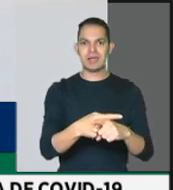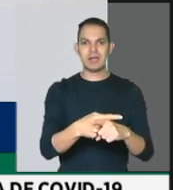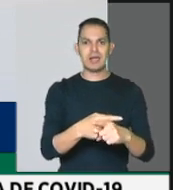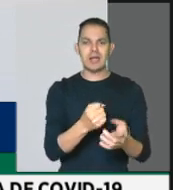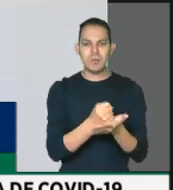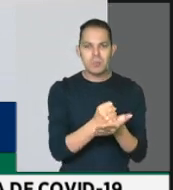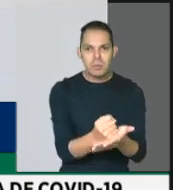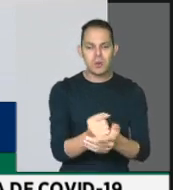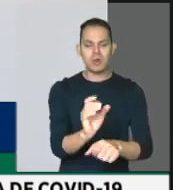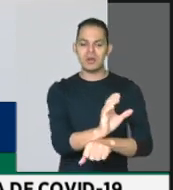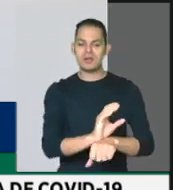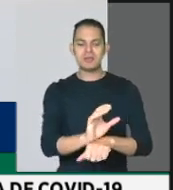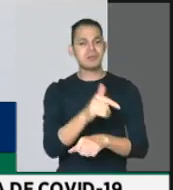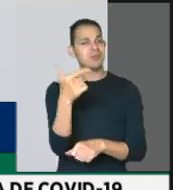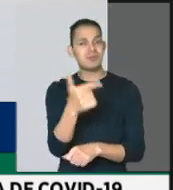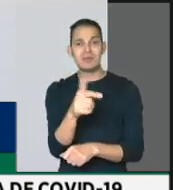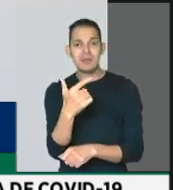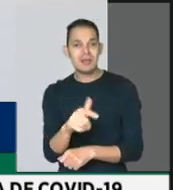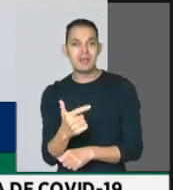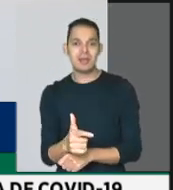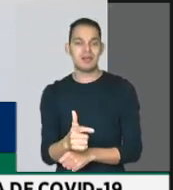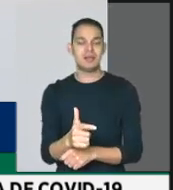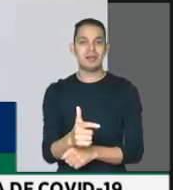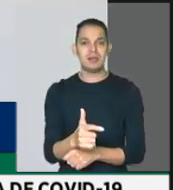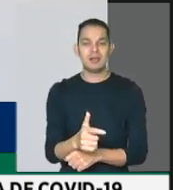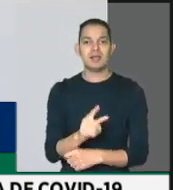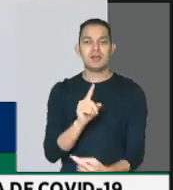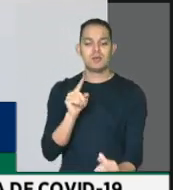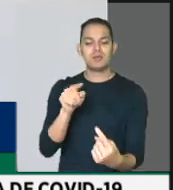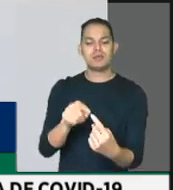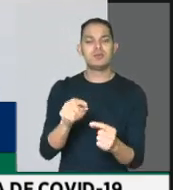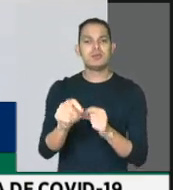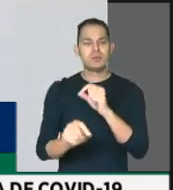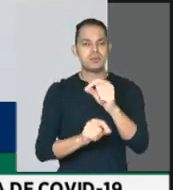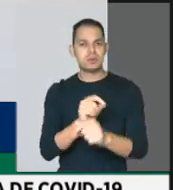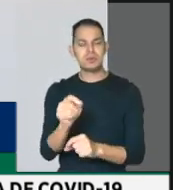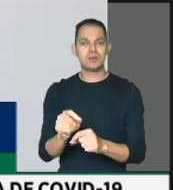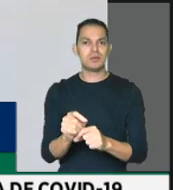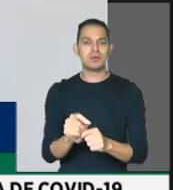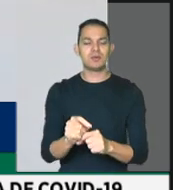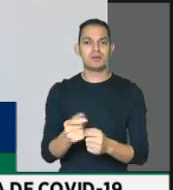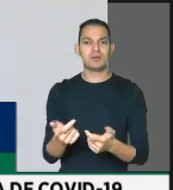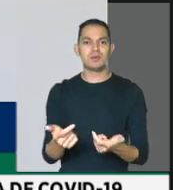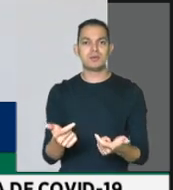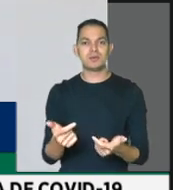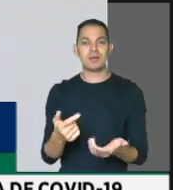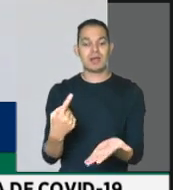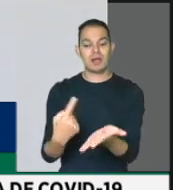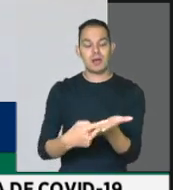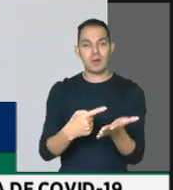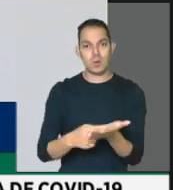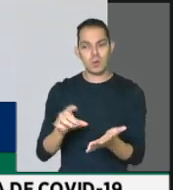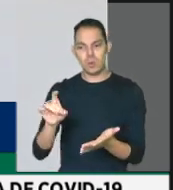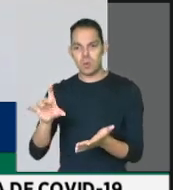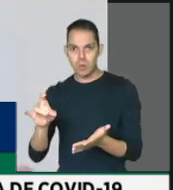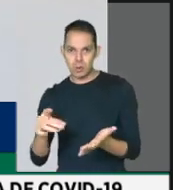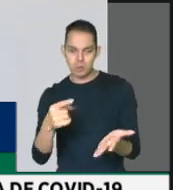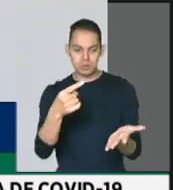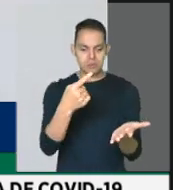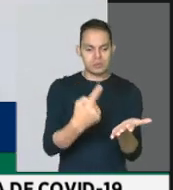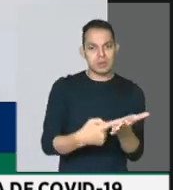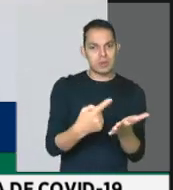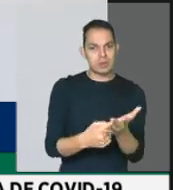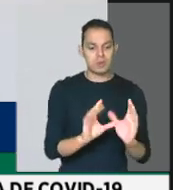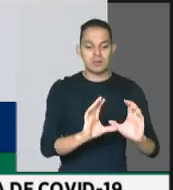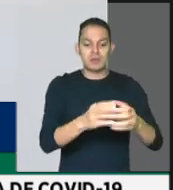nossa Constituição esse tipo de prevalência em relação aos acordos individuais, em relação aos acordos coletivos. E aqueles que